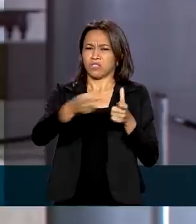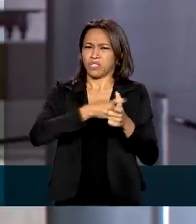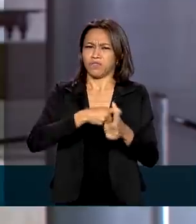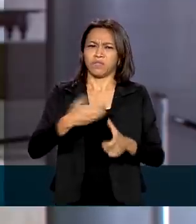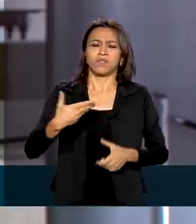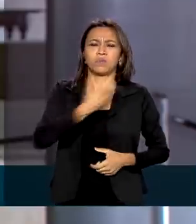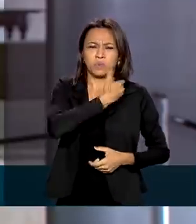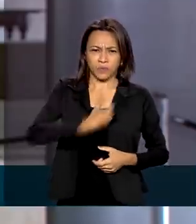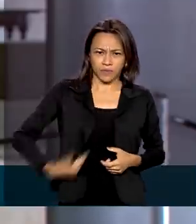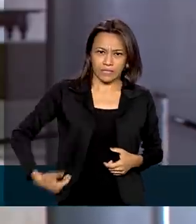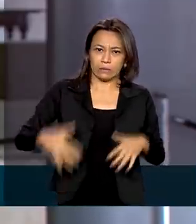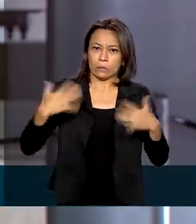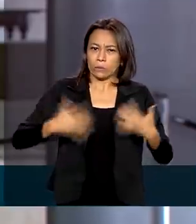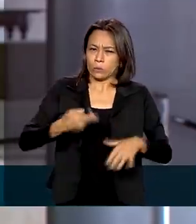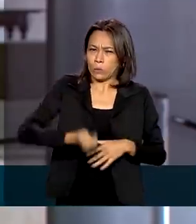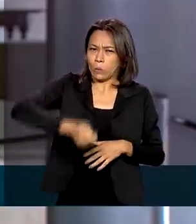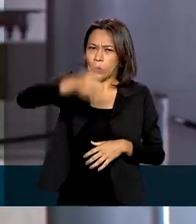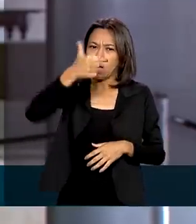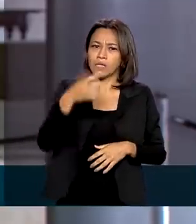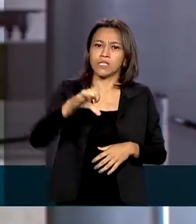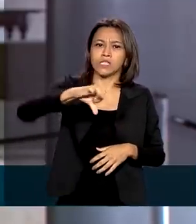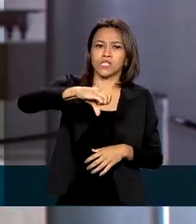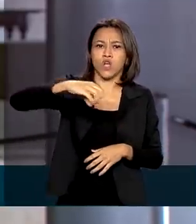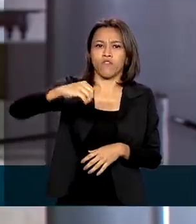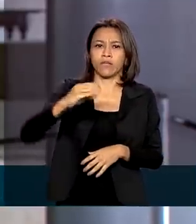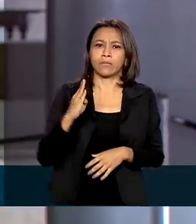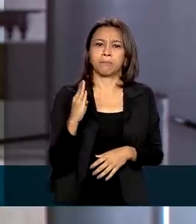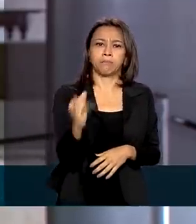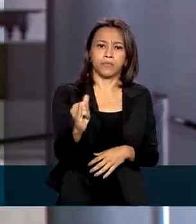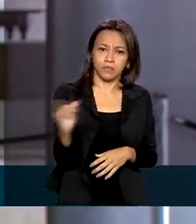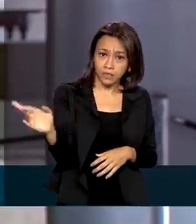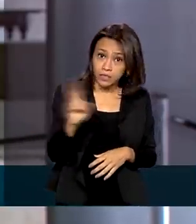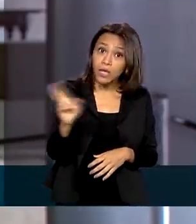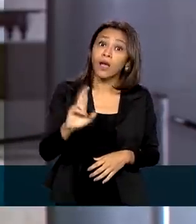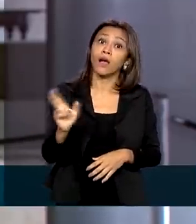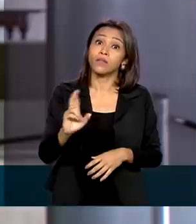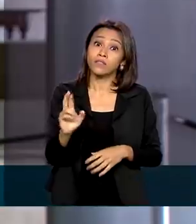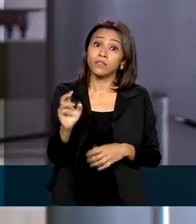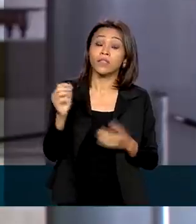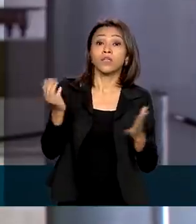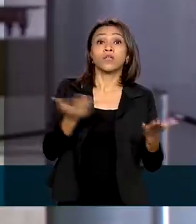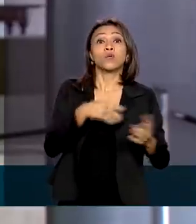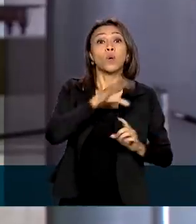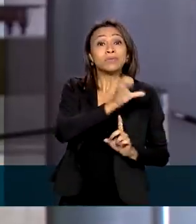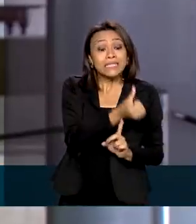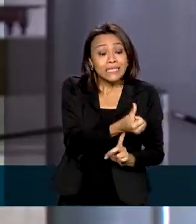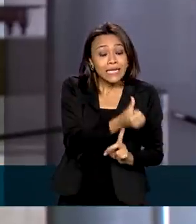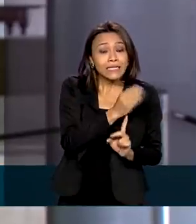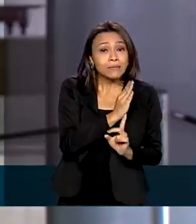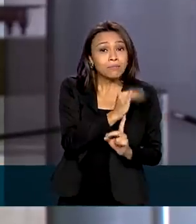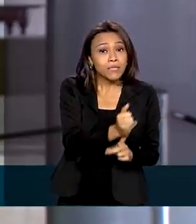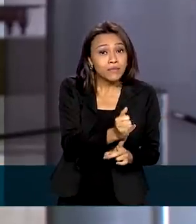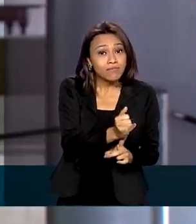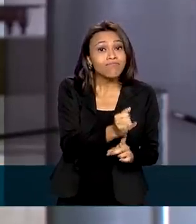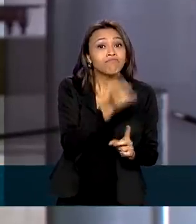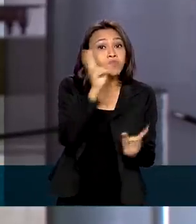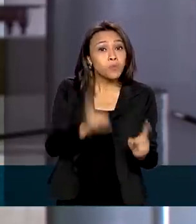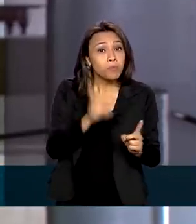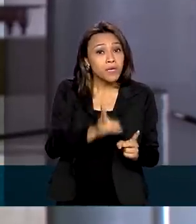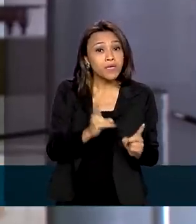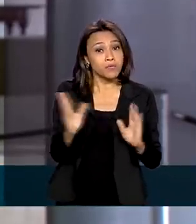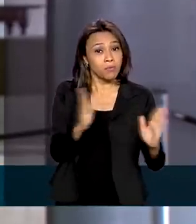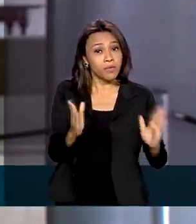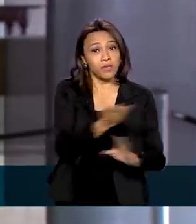central chegou a quase R 90 bilhões, contra apenas R 6 bilhões registrados no mesmo